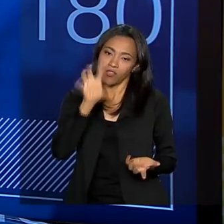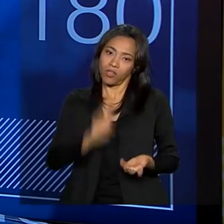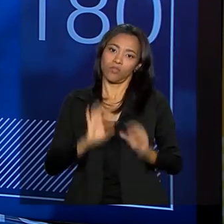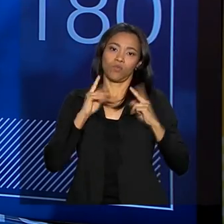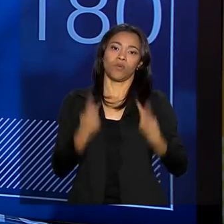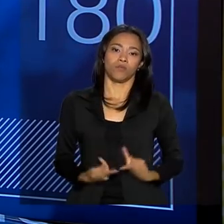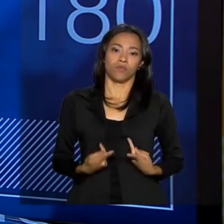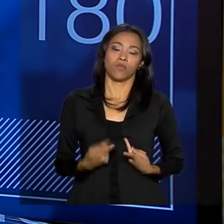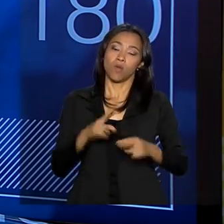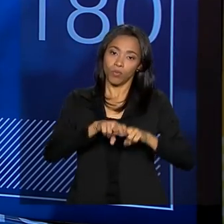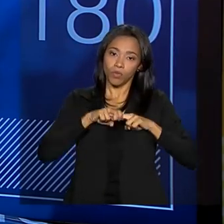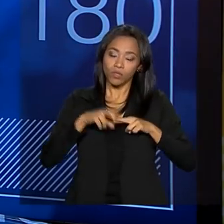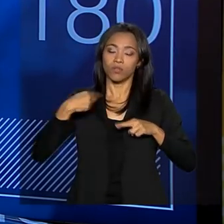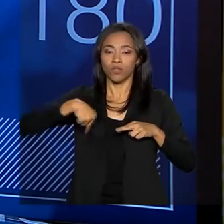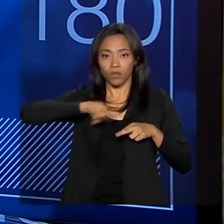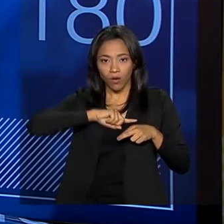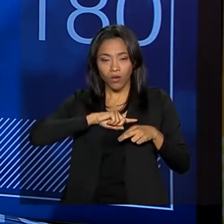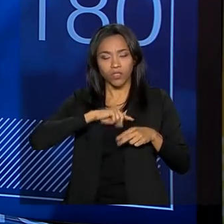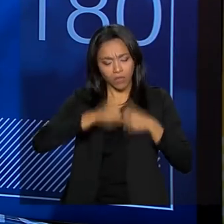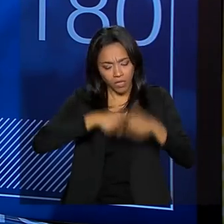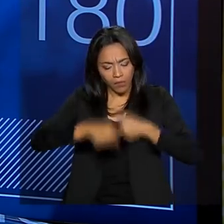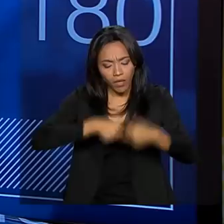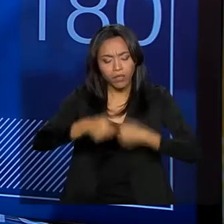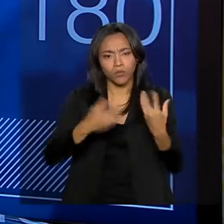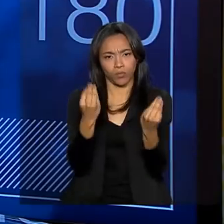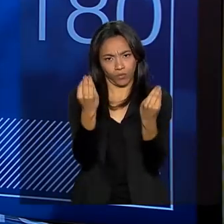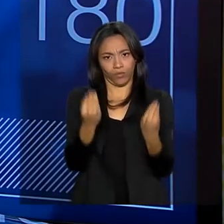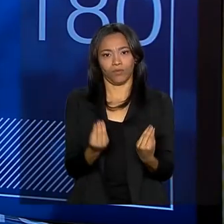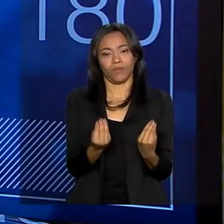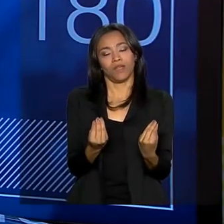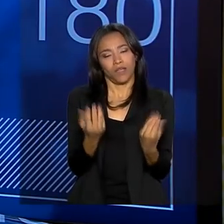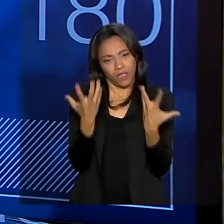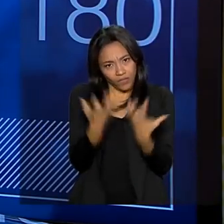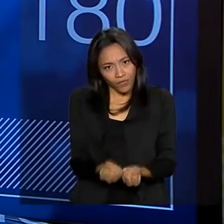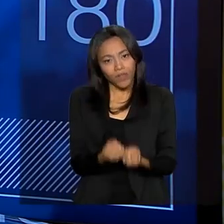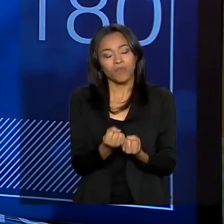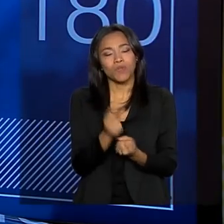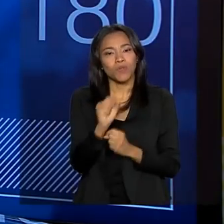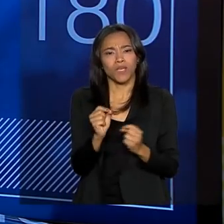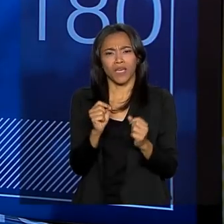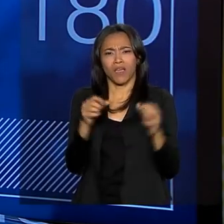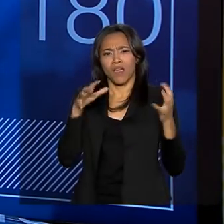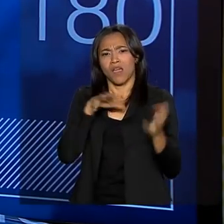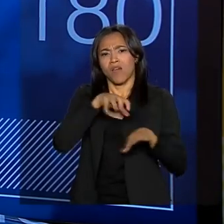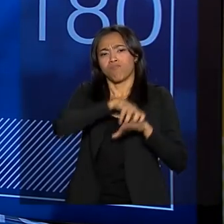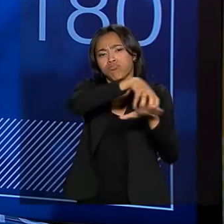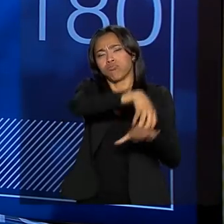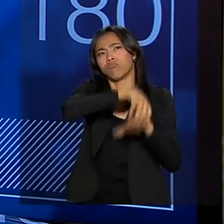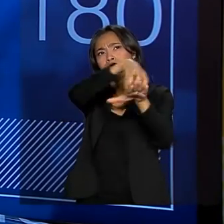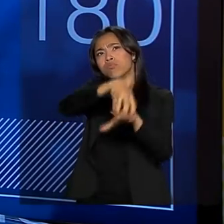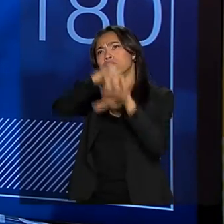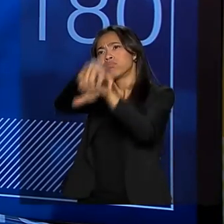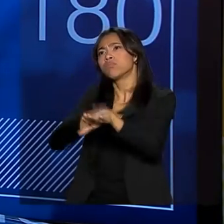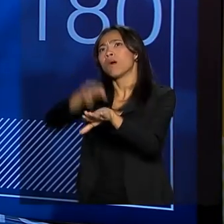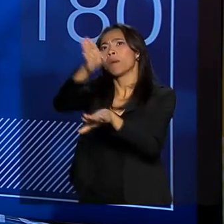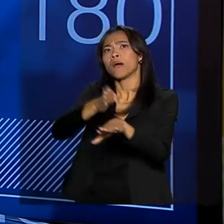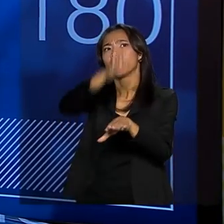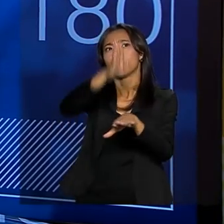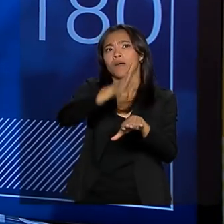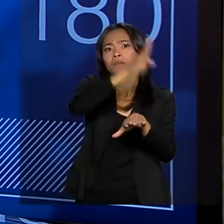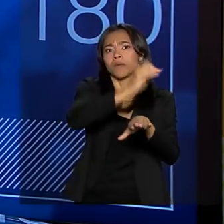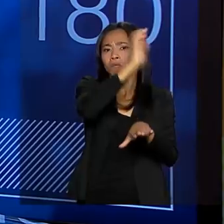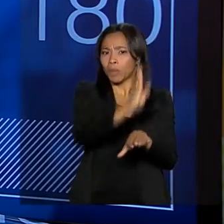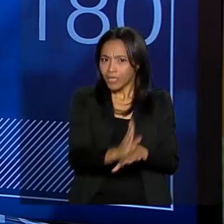a gente vem nessa direção. Nós estamos trabalhando muito e vamos fazer agora uma grande caravana no Brasil. Vamos andar por toda a nação